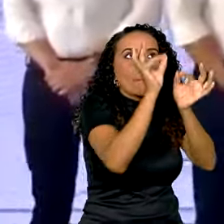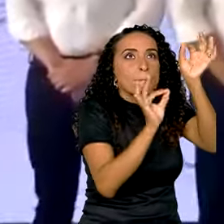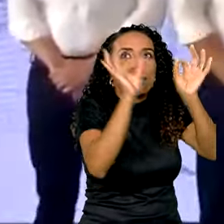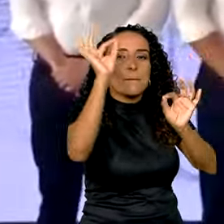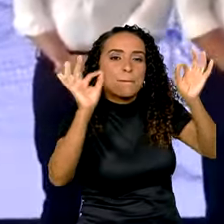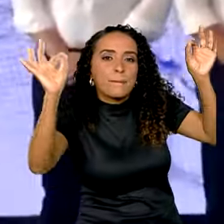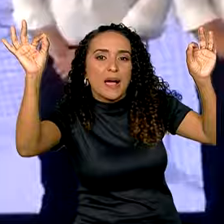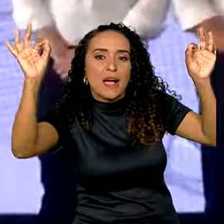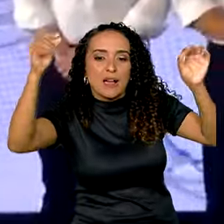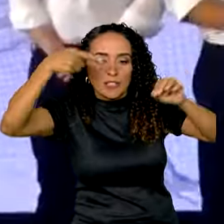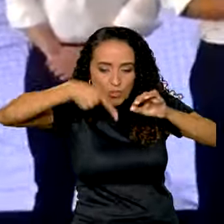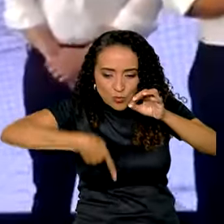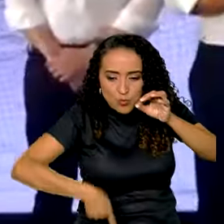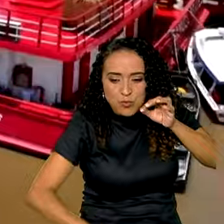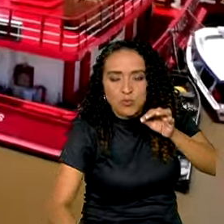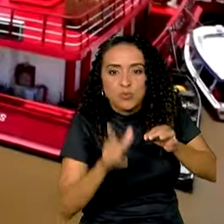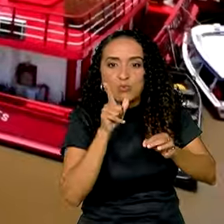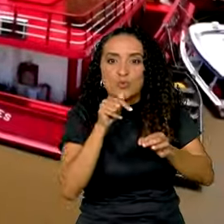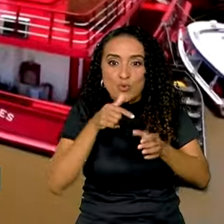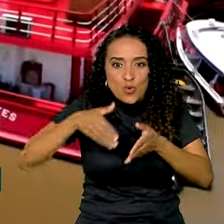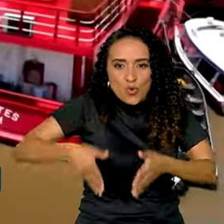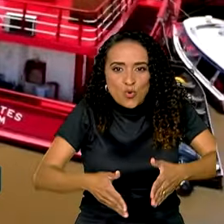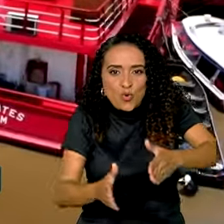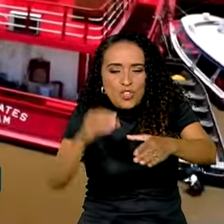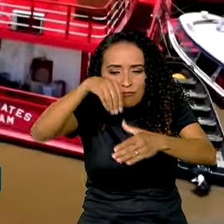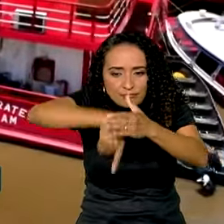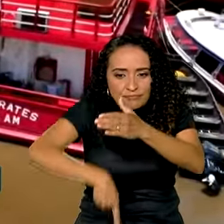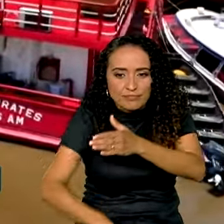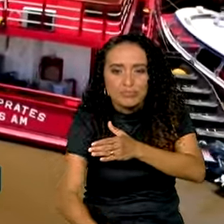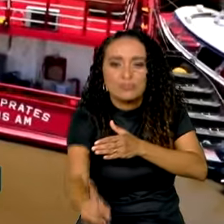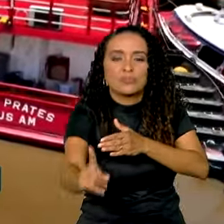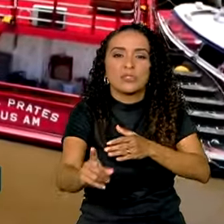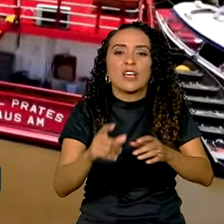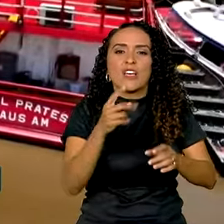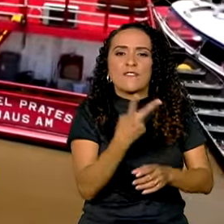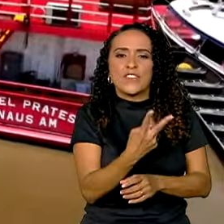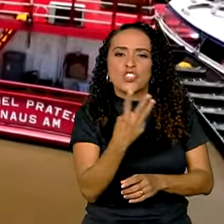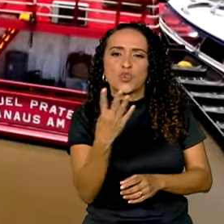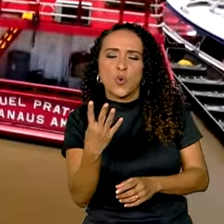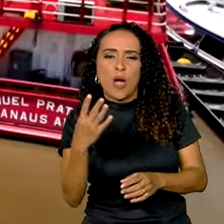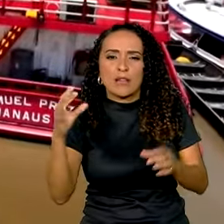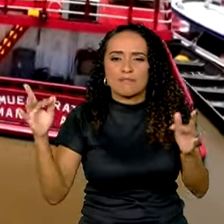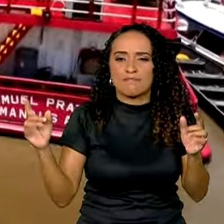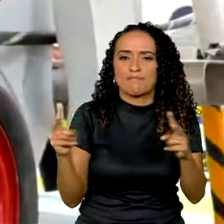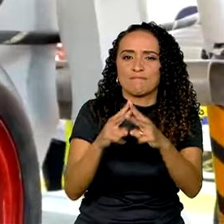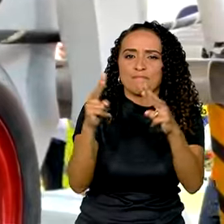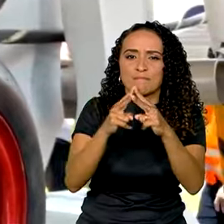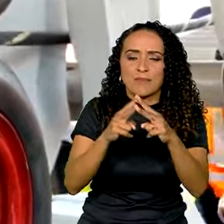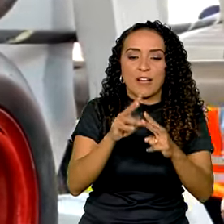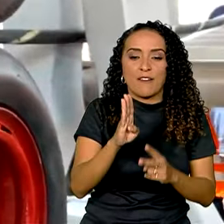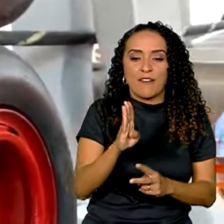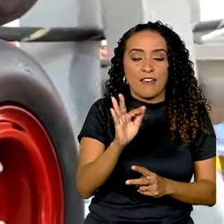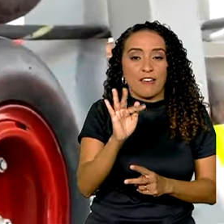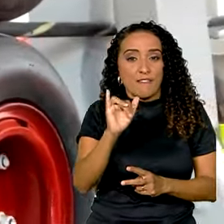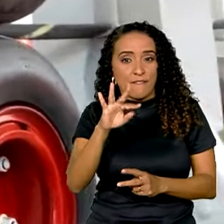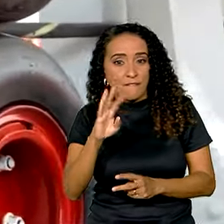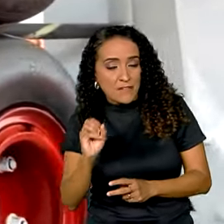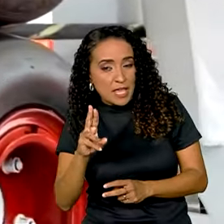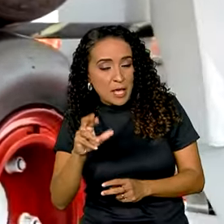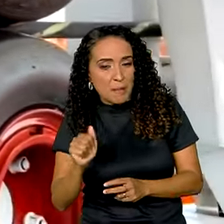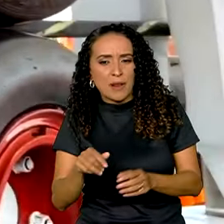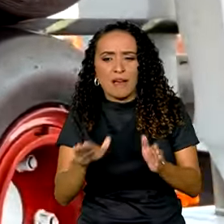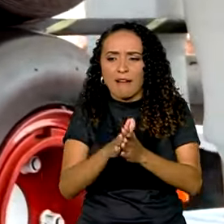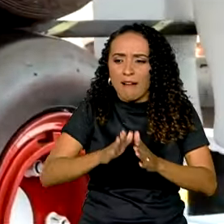cabos subfluviais pelos rios, com 24 pares de fibra ótica. Vai passar pela região do Marajó,